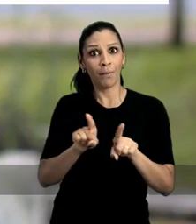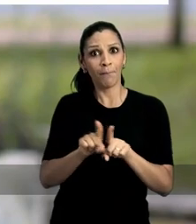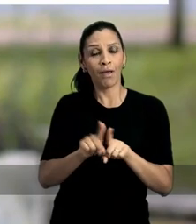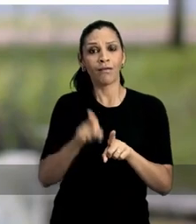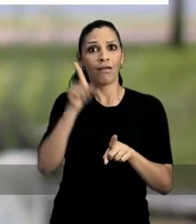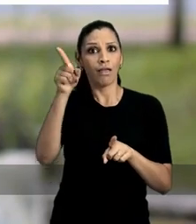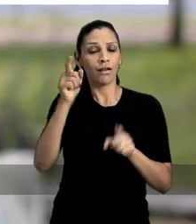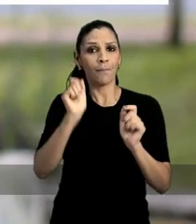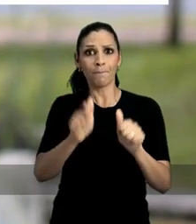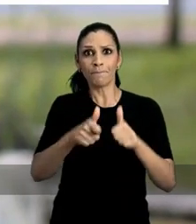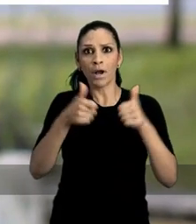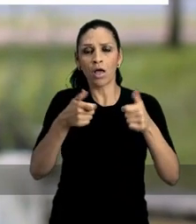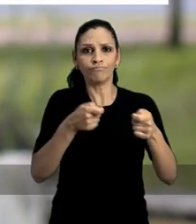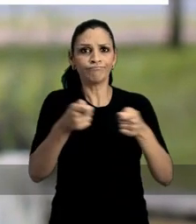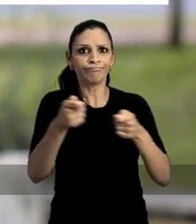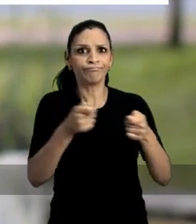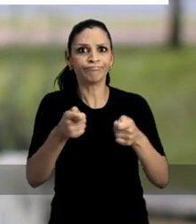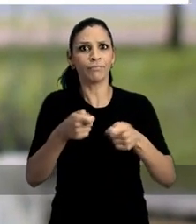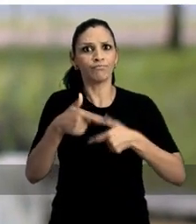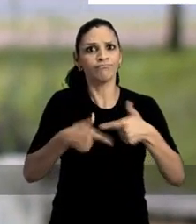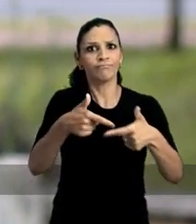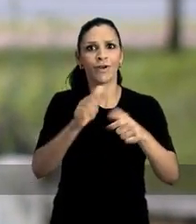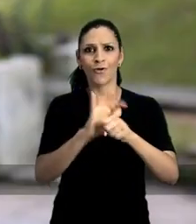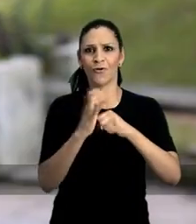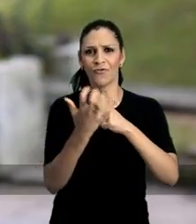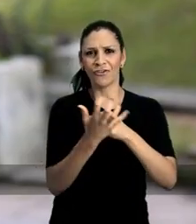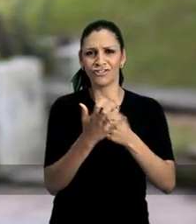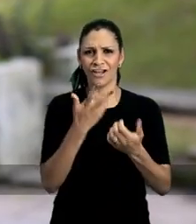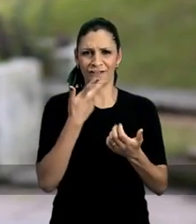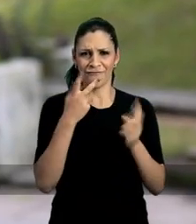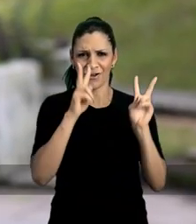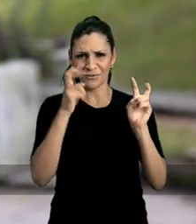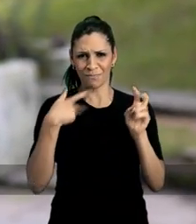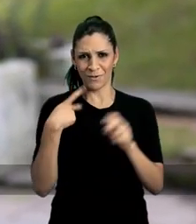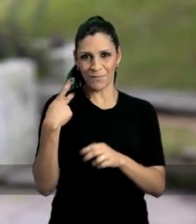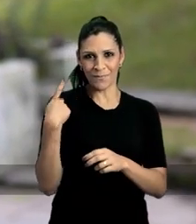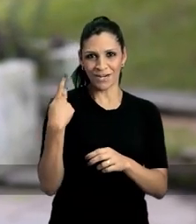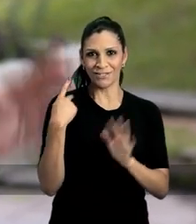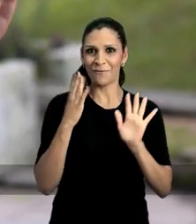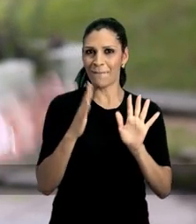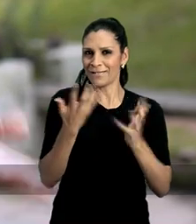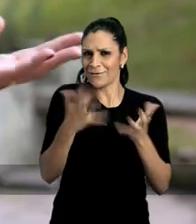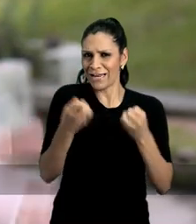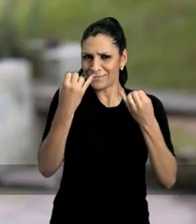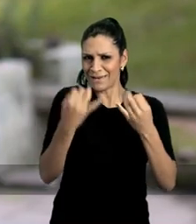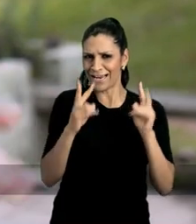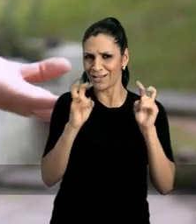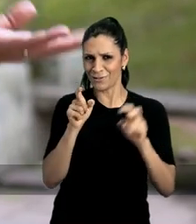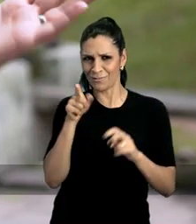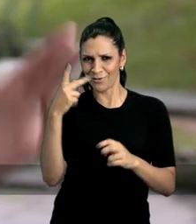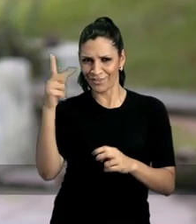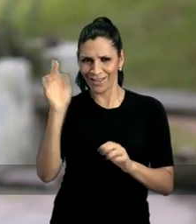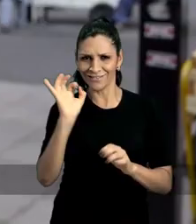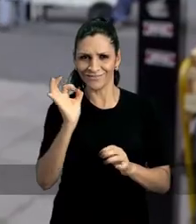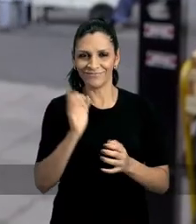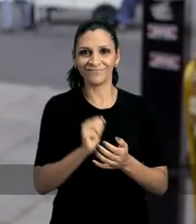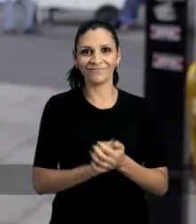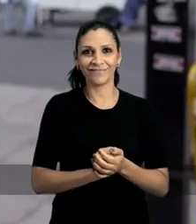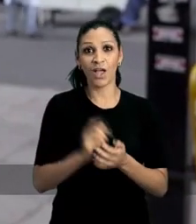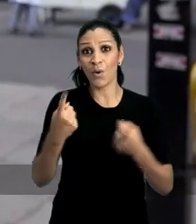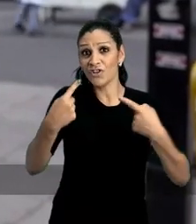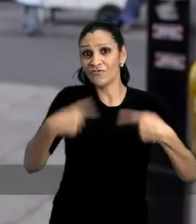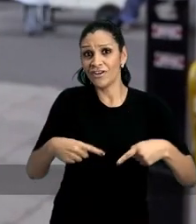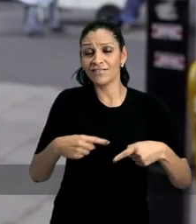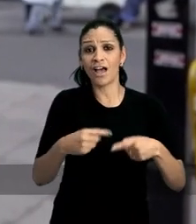melhor desempenho do país no combate à Covid. Eles querem falar sobre o meu partido para não ter que explicar qual é o deles. Os